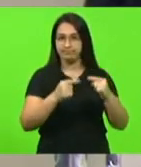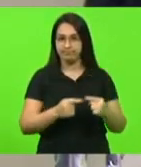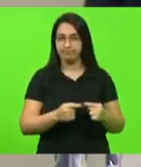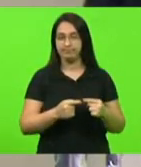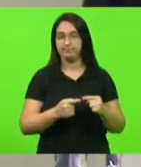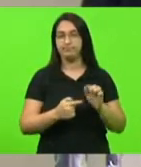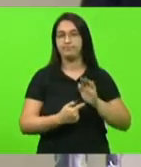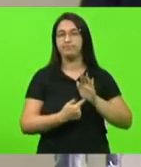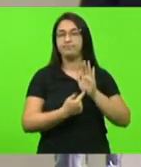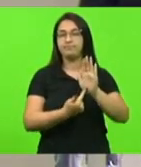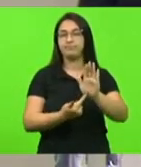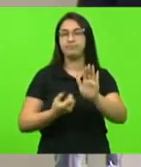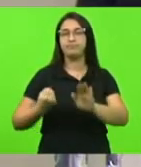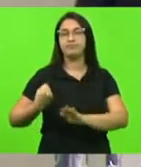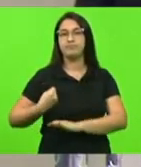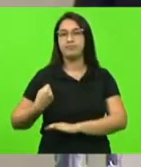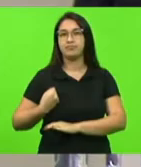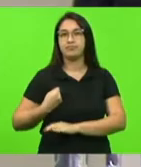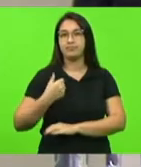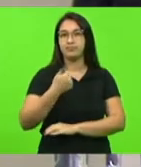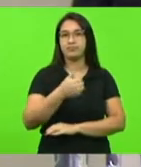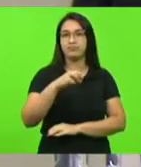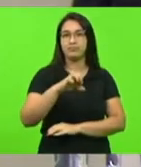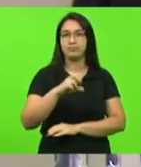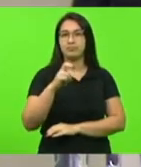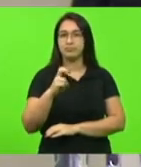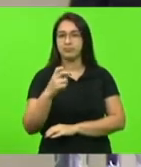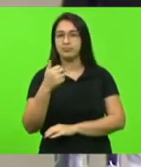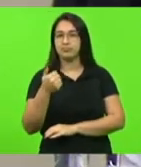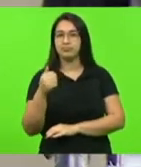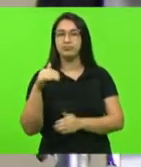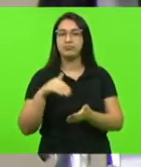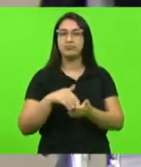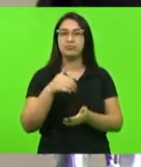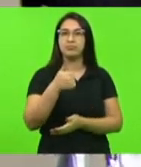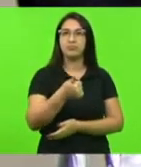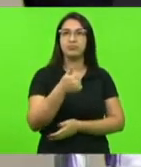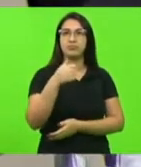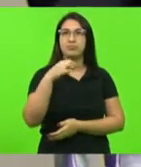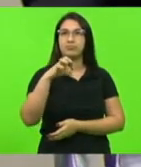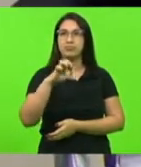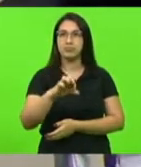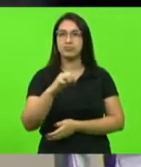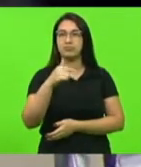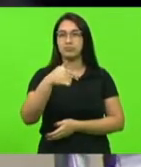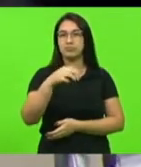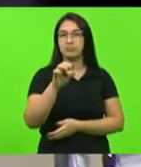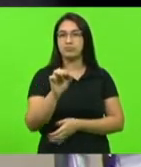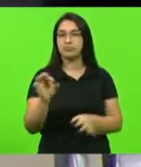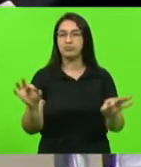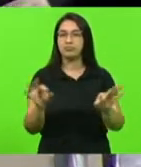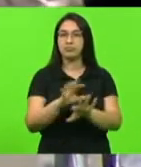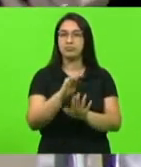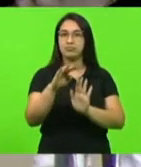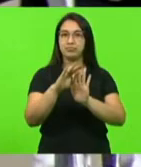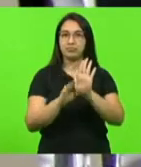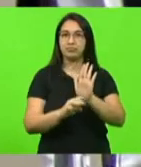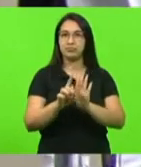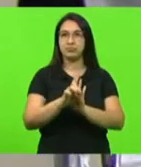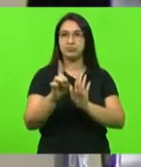as seguintes indicações indicações 1951 a 1970 fim da ordem do dia